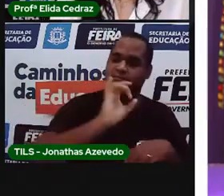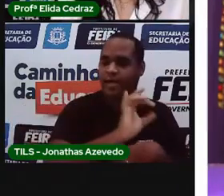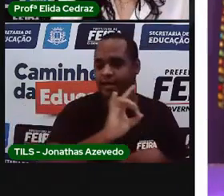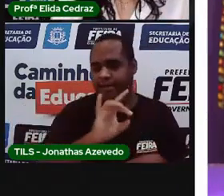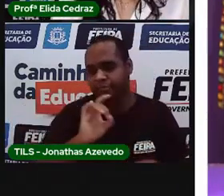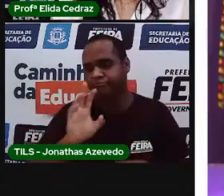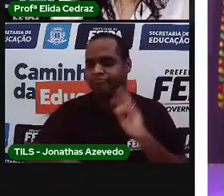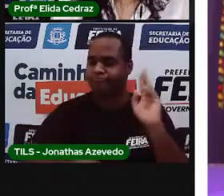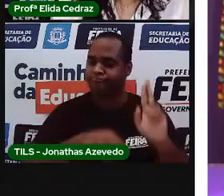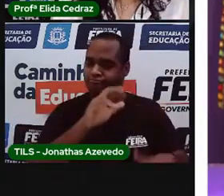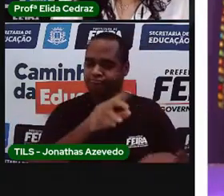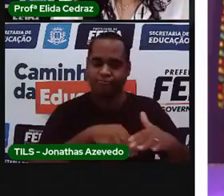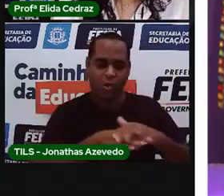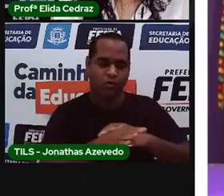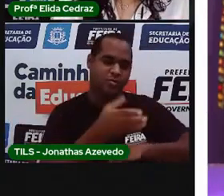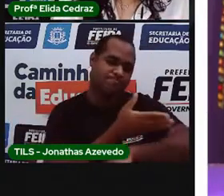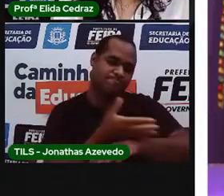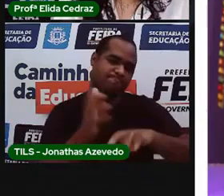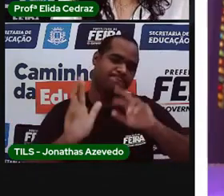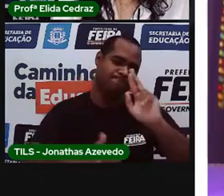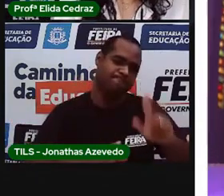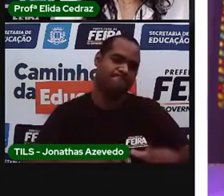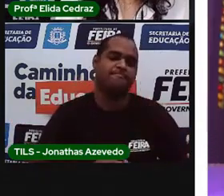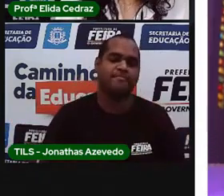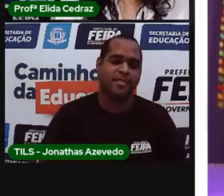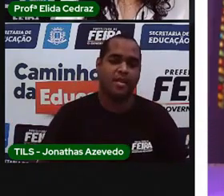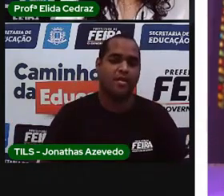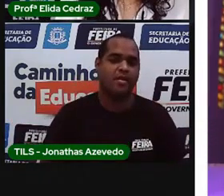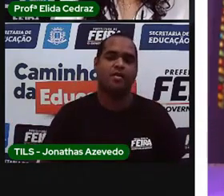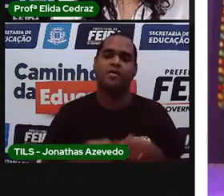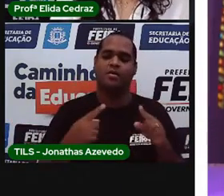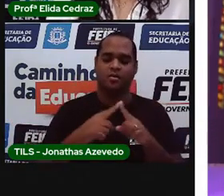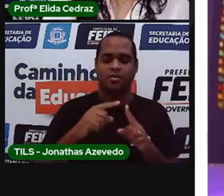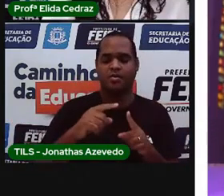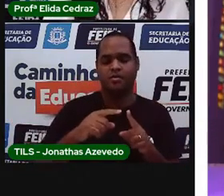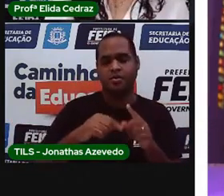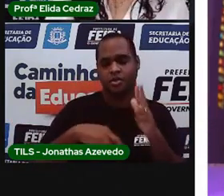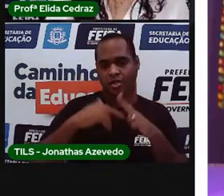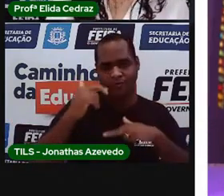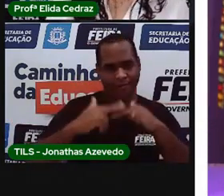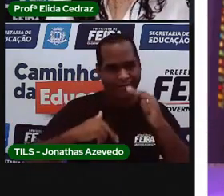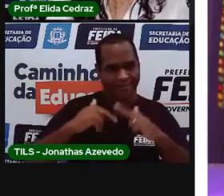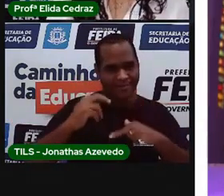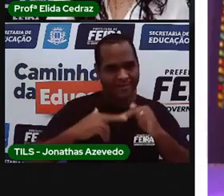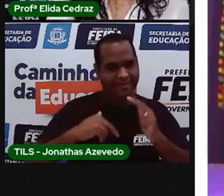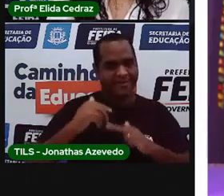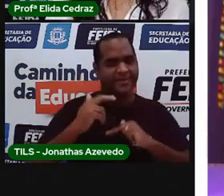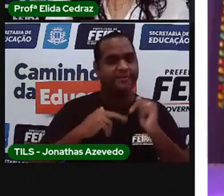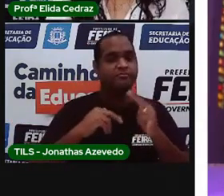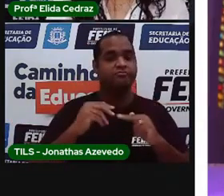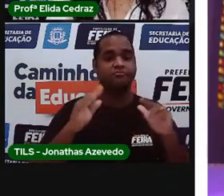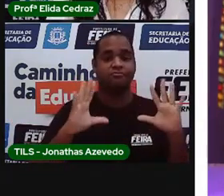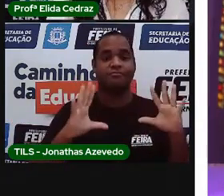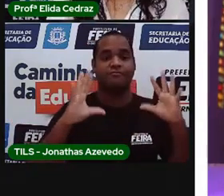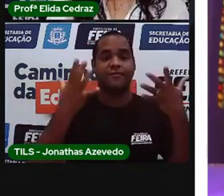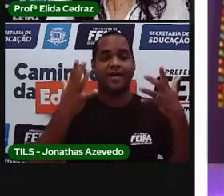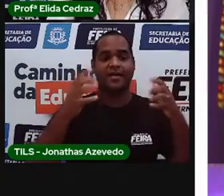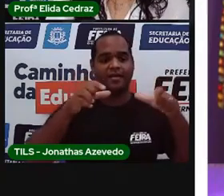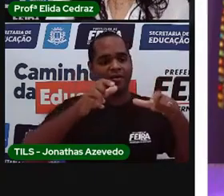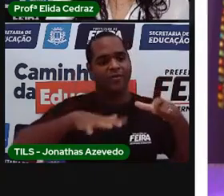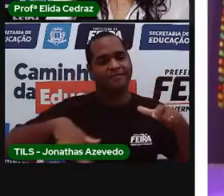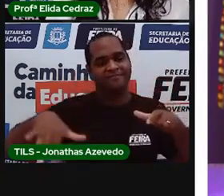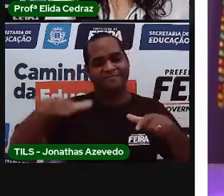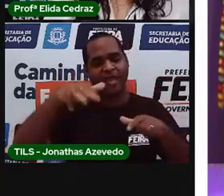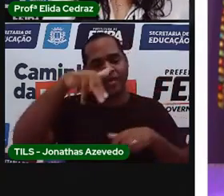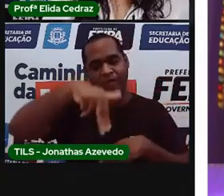tem a sua tradição. O São João é uma festa popular do Nordeste.